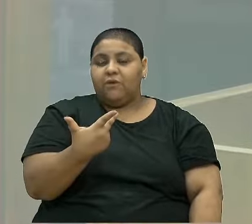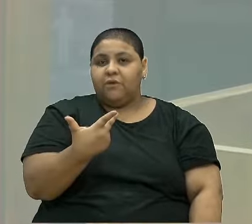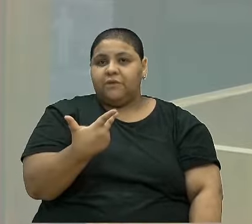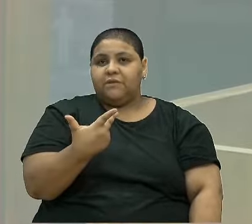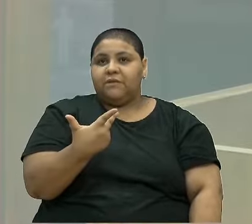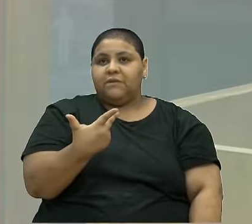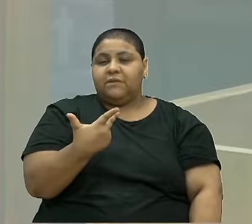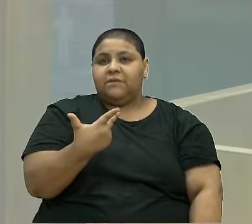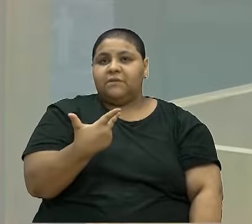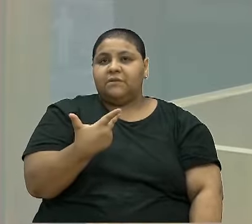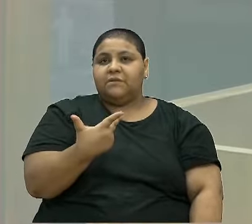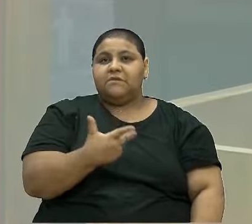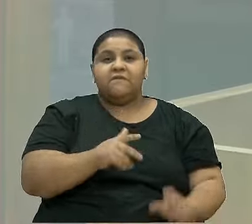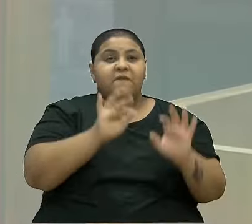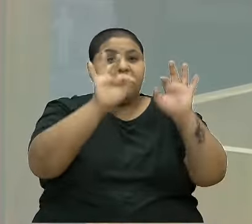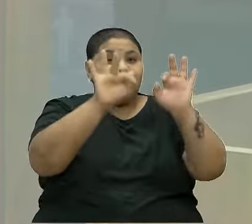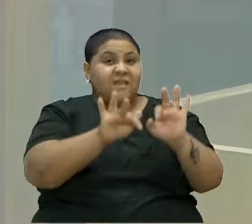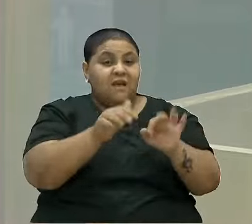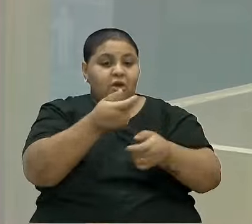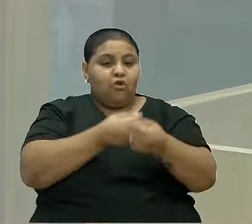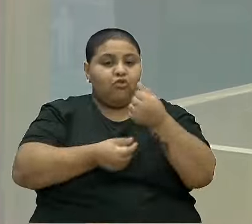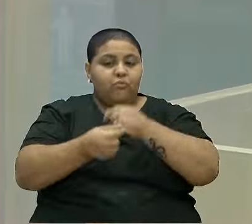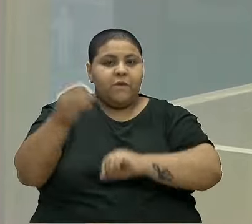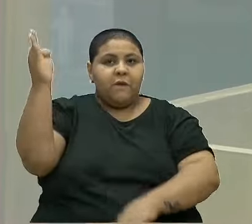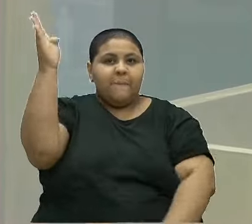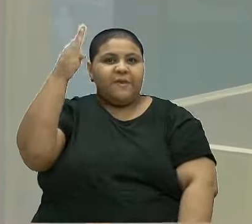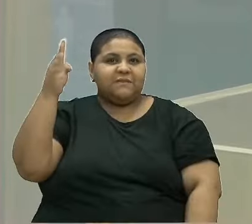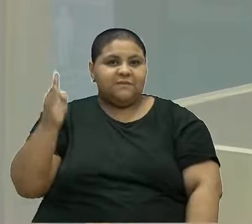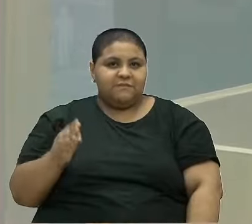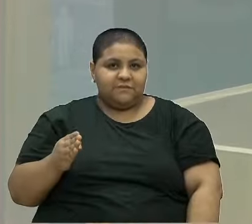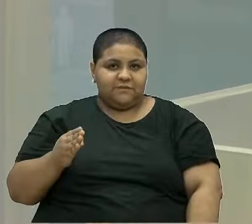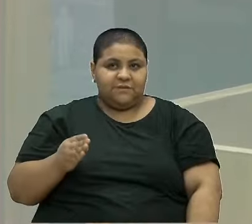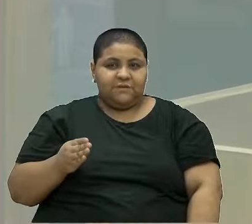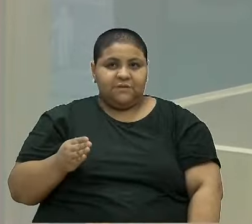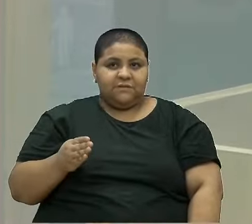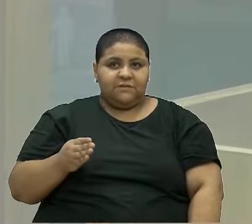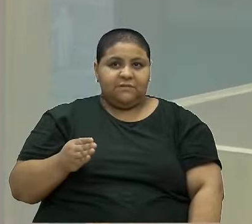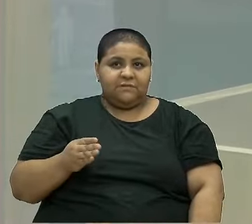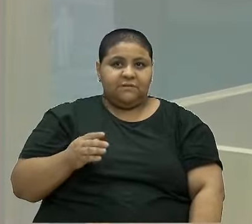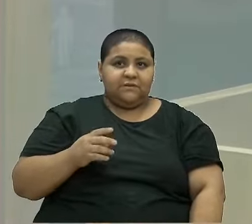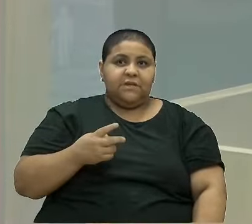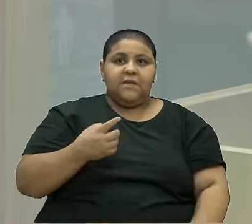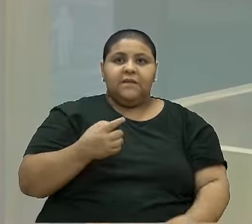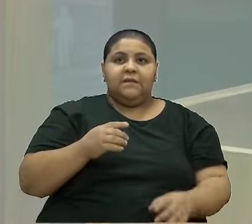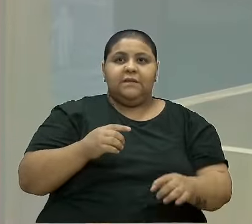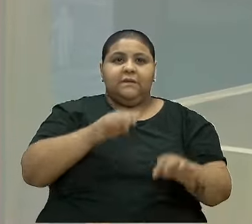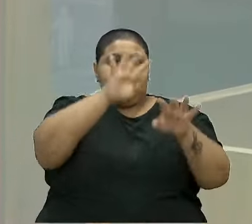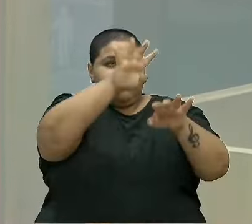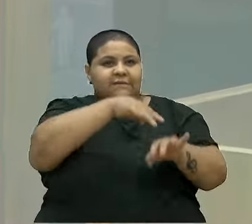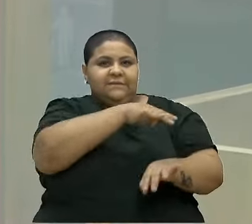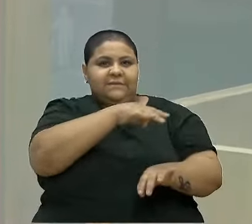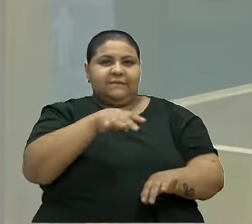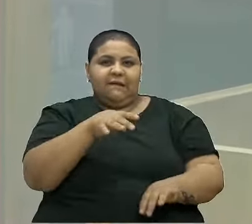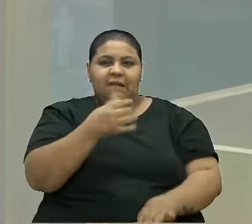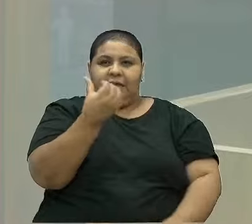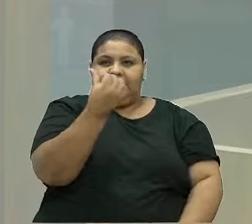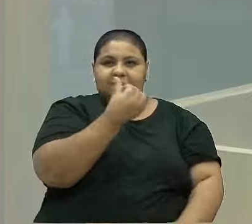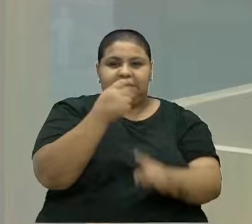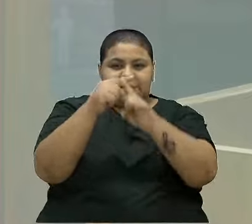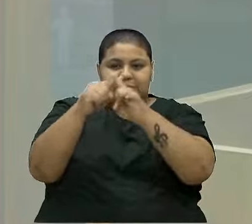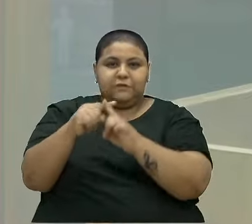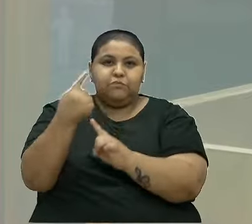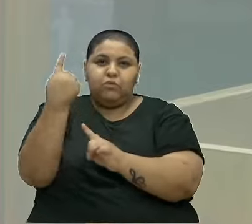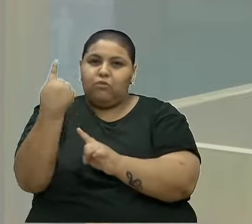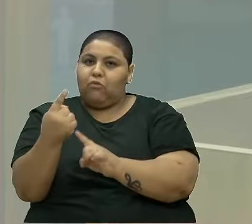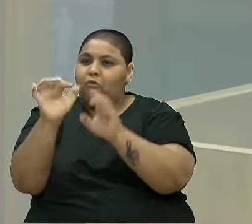enterrar a economia brasileira. Ou seja, 6 por 1, menos que isso enterra a economia,